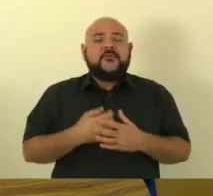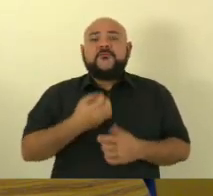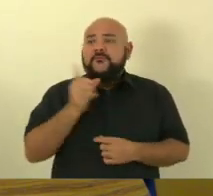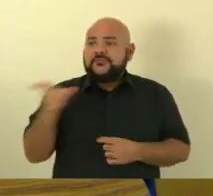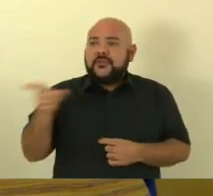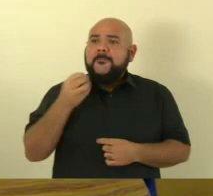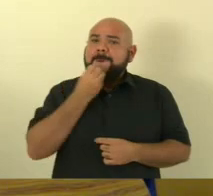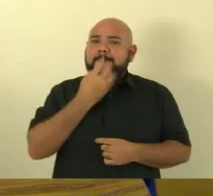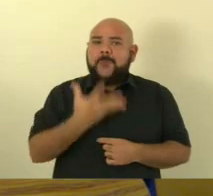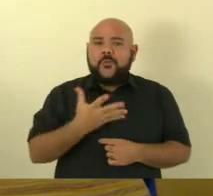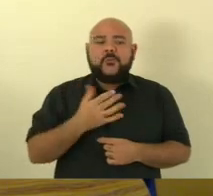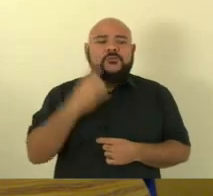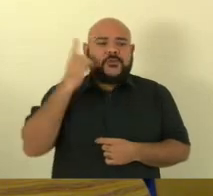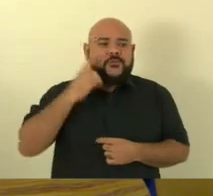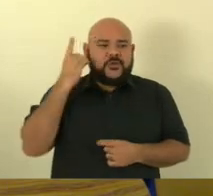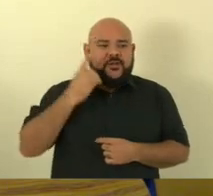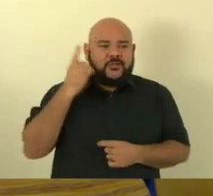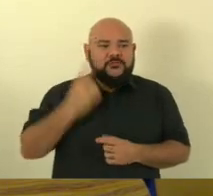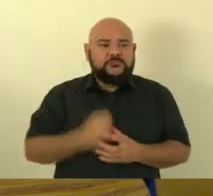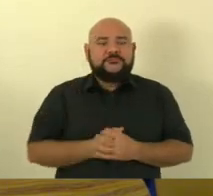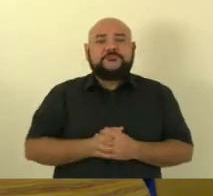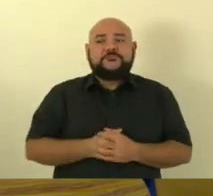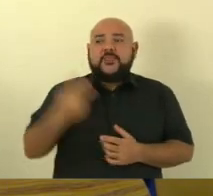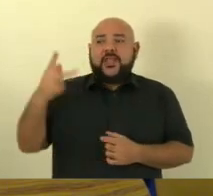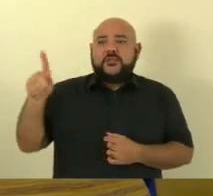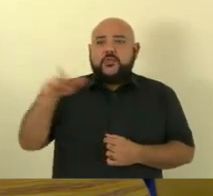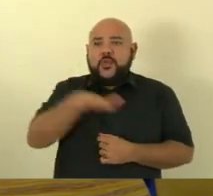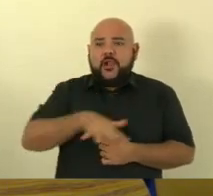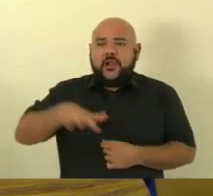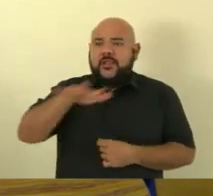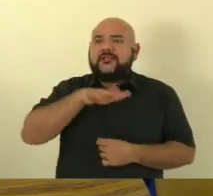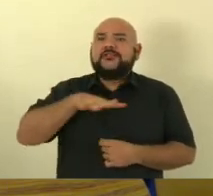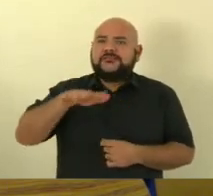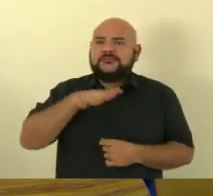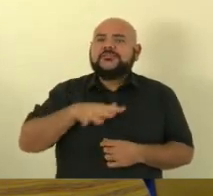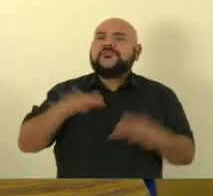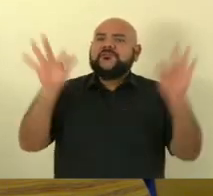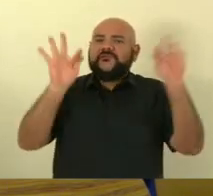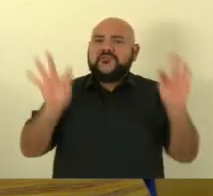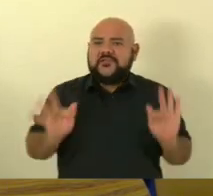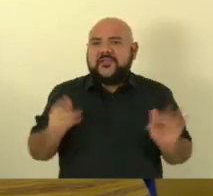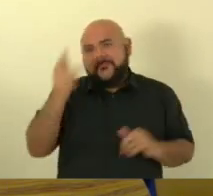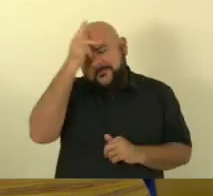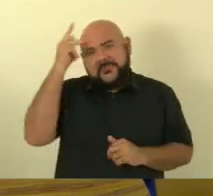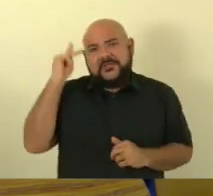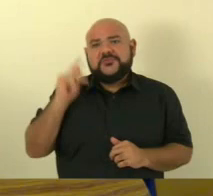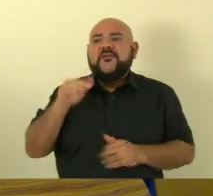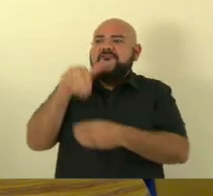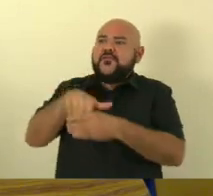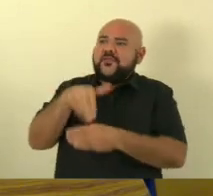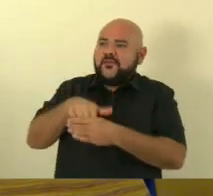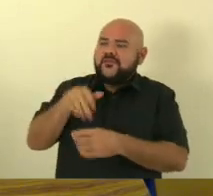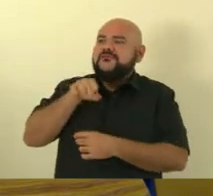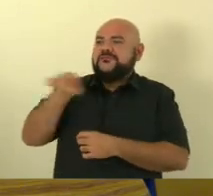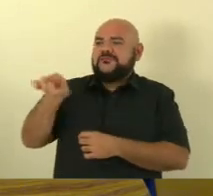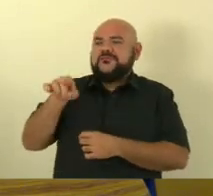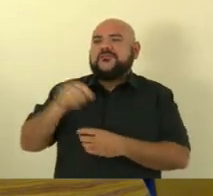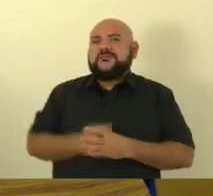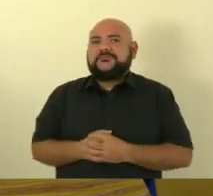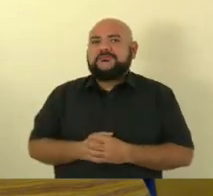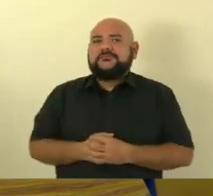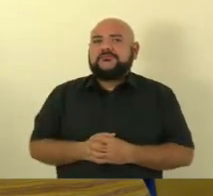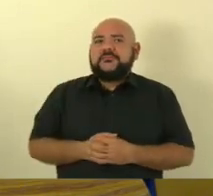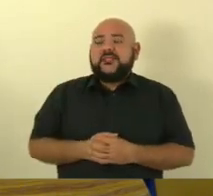e a sua região deve estar muito alegre feliz satisfeita com a sua atuação aqui entendeu eu não te